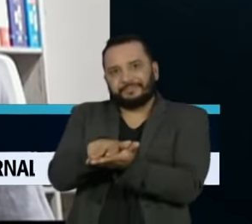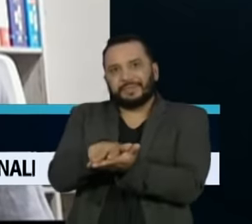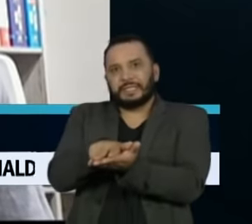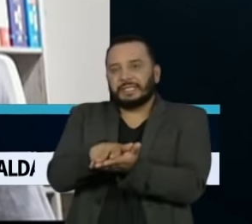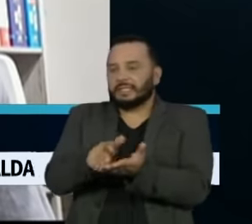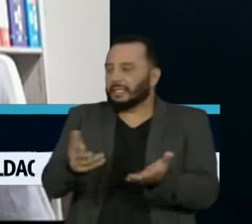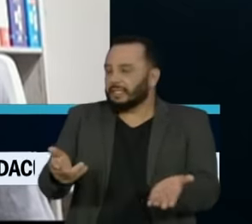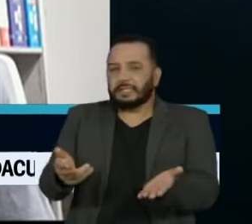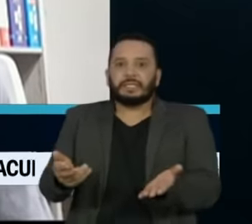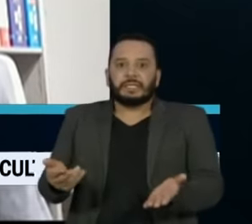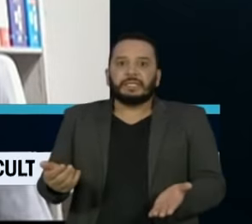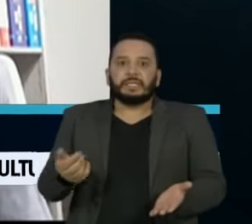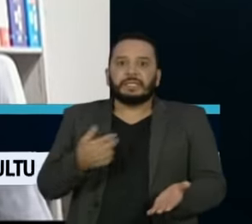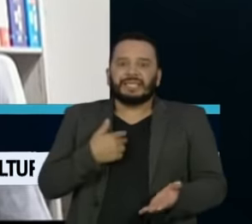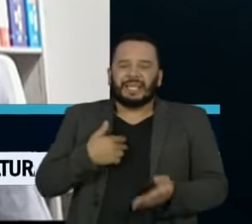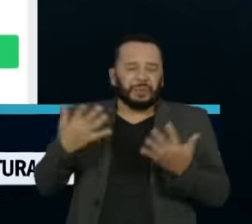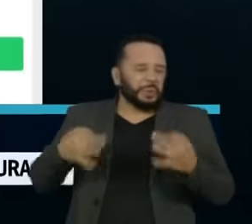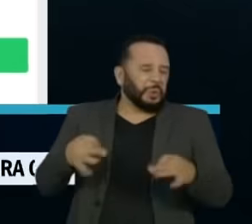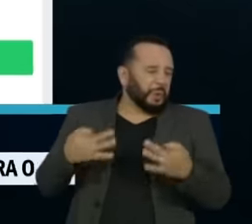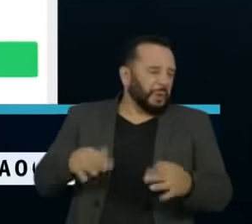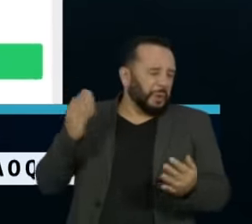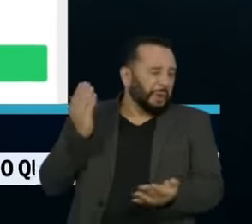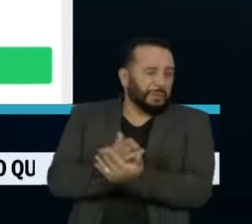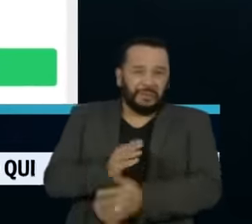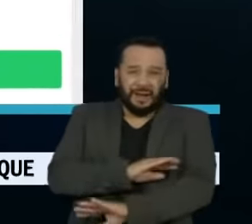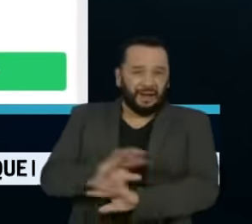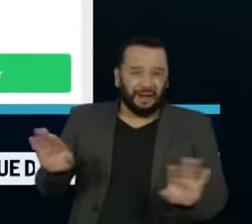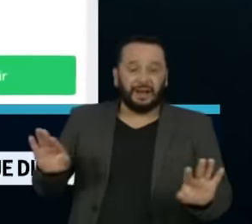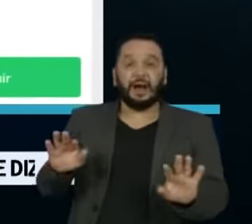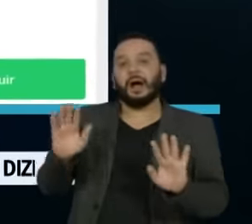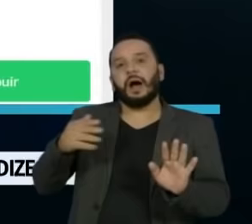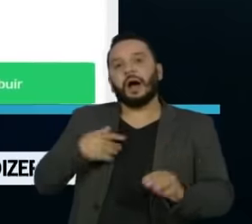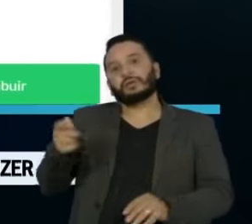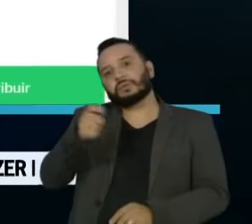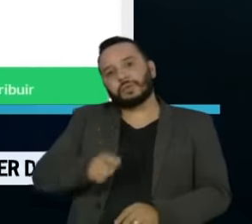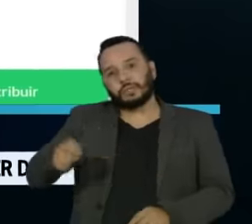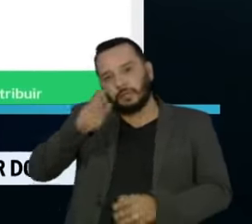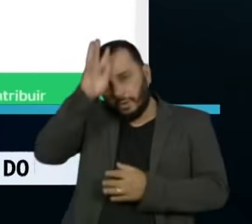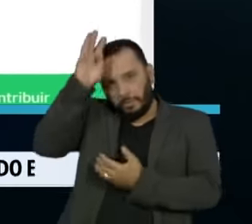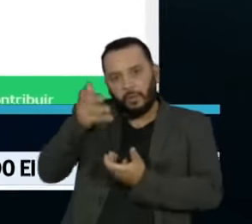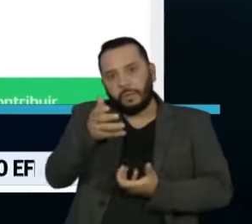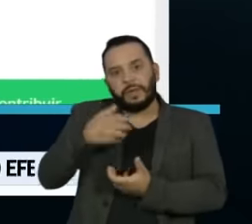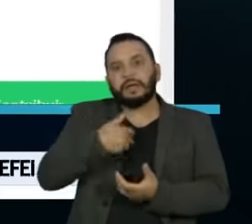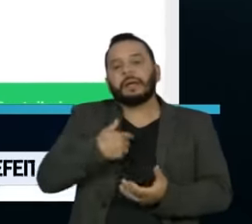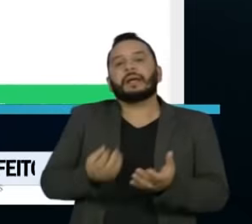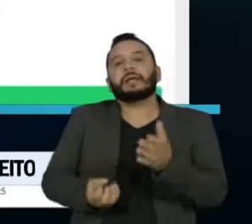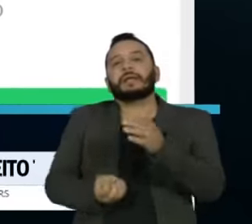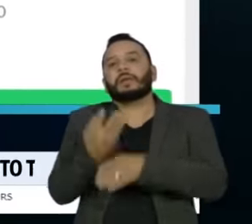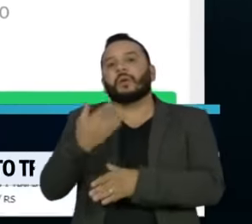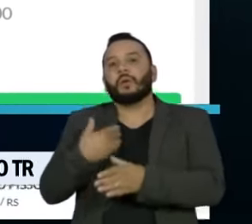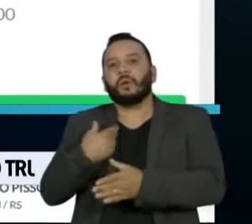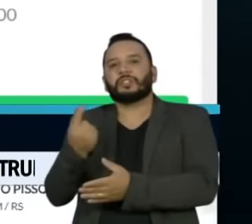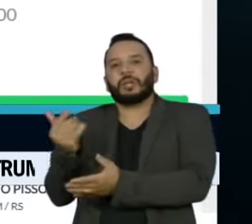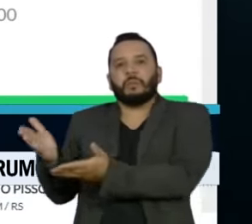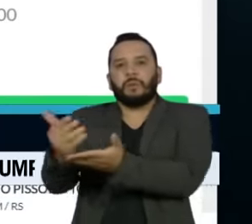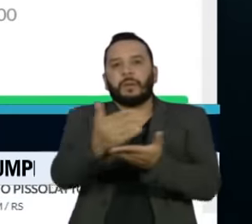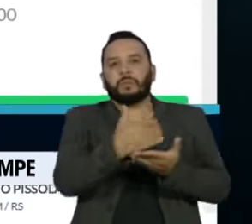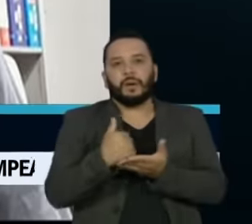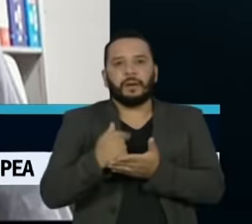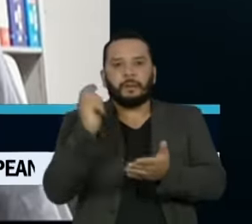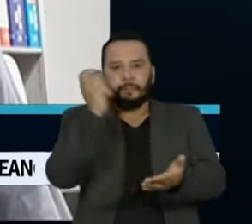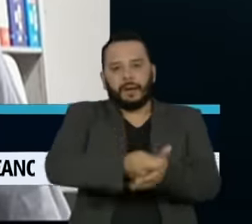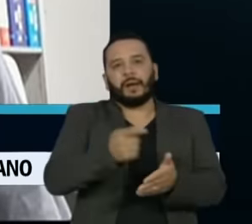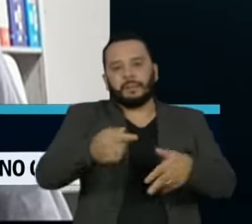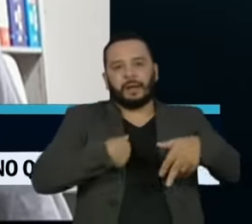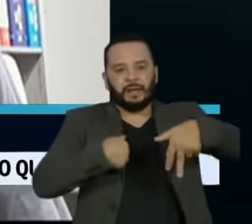dor não exista mais, né? Para ajudá-lo, a Associação de Bombeiros do Estado criou uma vaquinha online para comprar uma prótese.